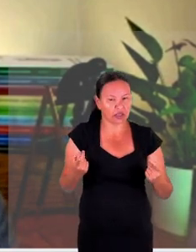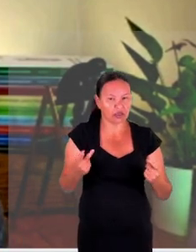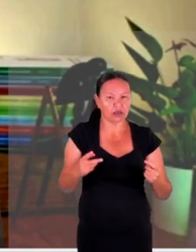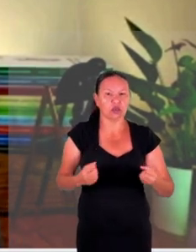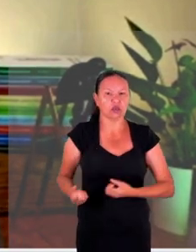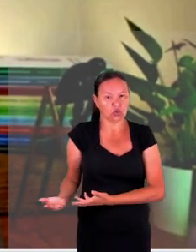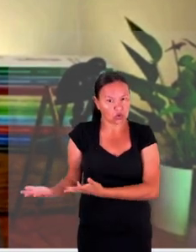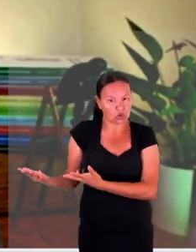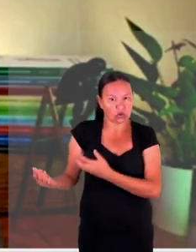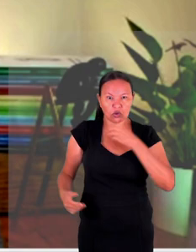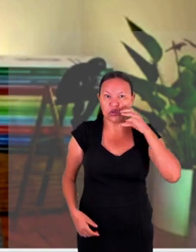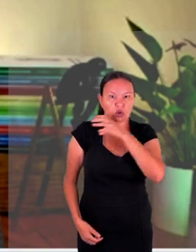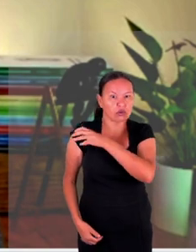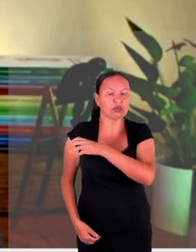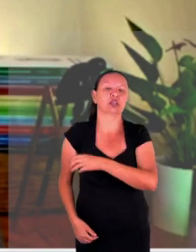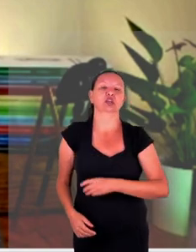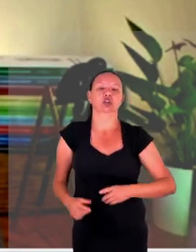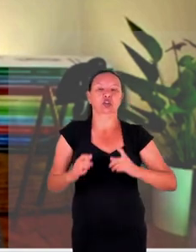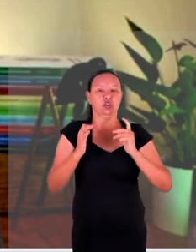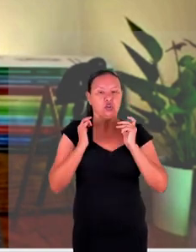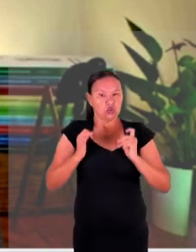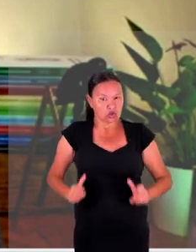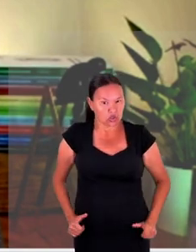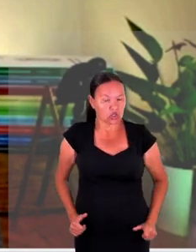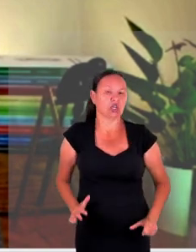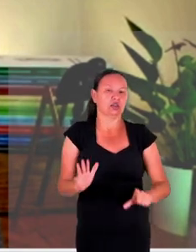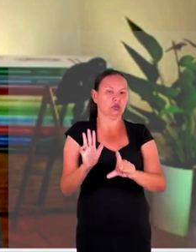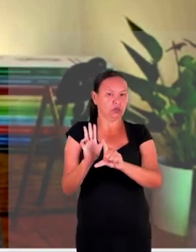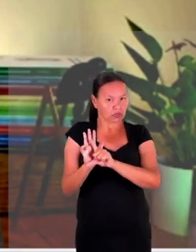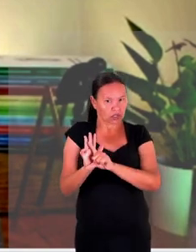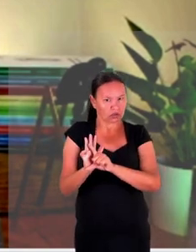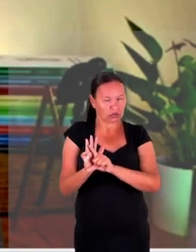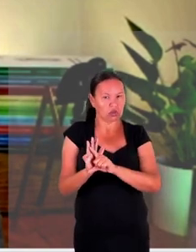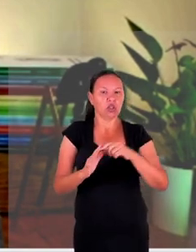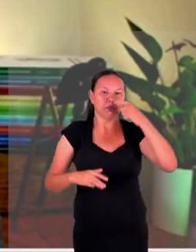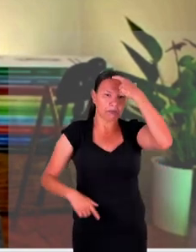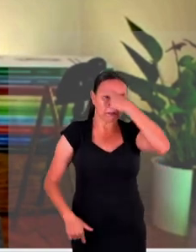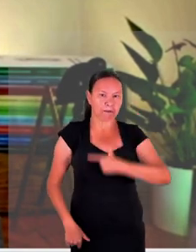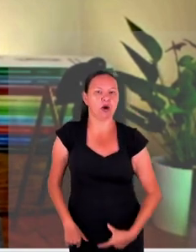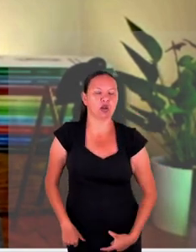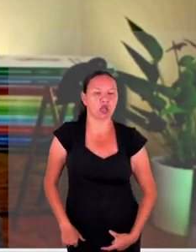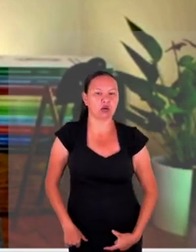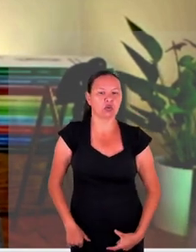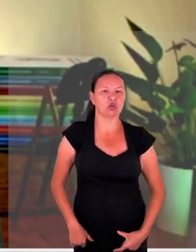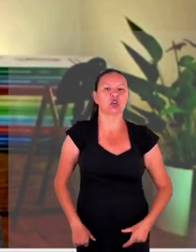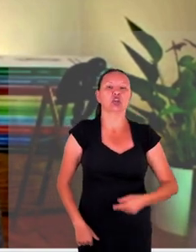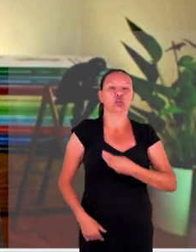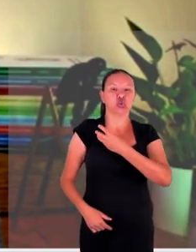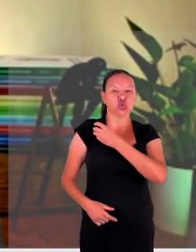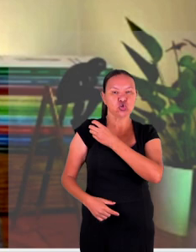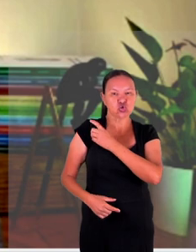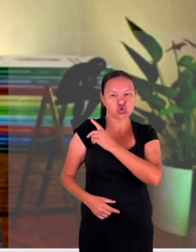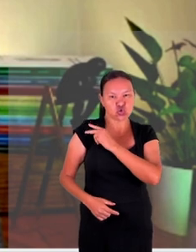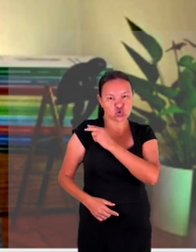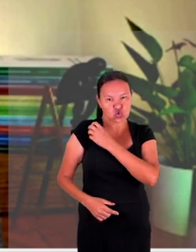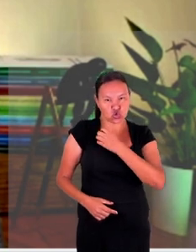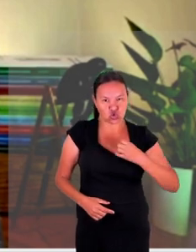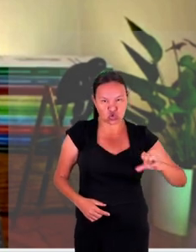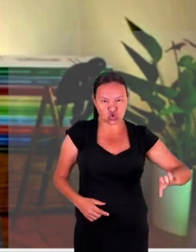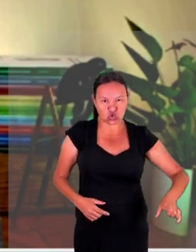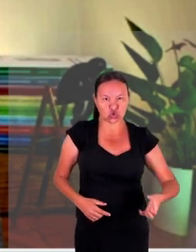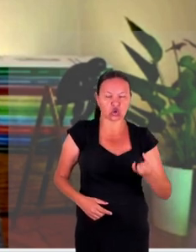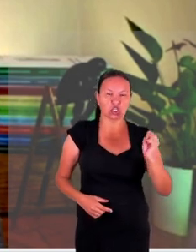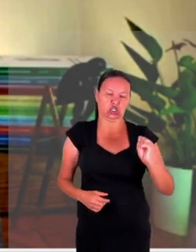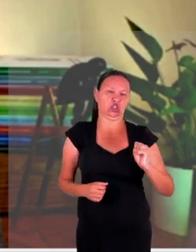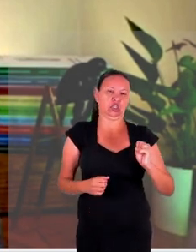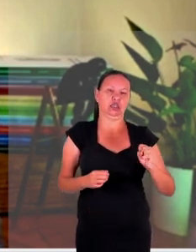incorpore dos direitos humanos é reflexo da perspectiva moral e jurídica de que a dignidade humana está sobre pressão